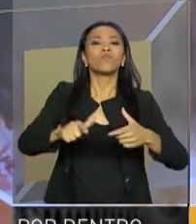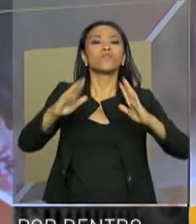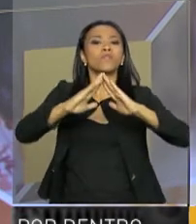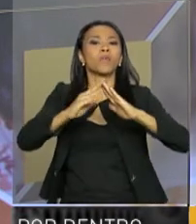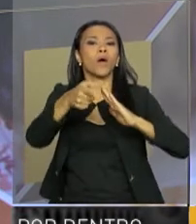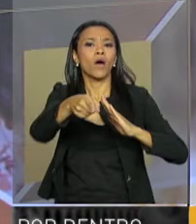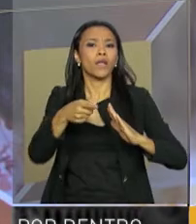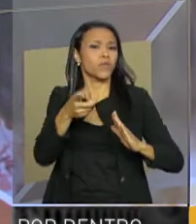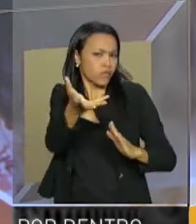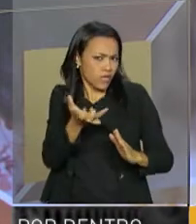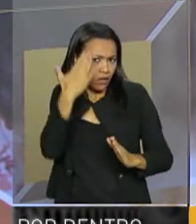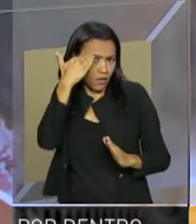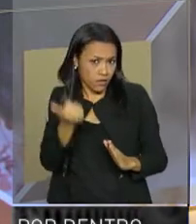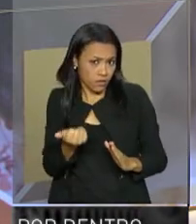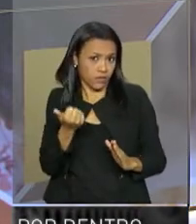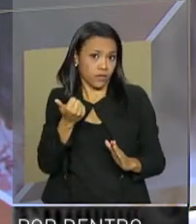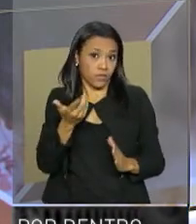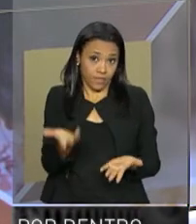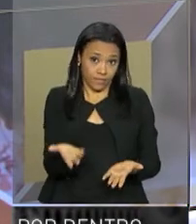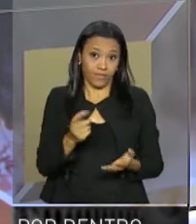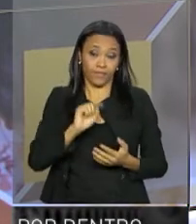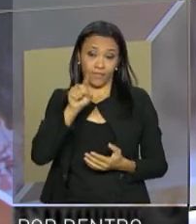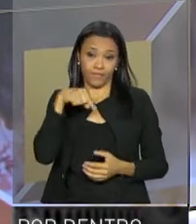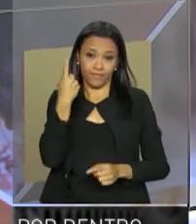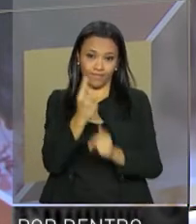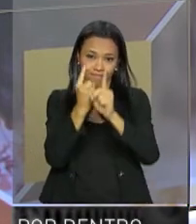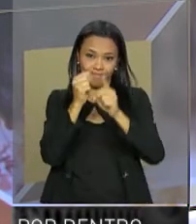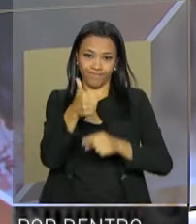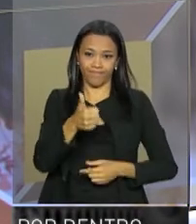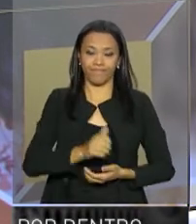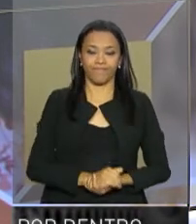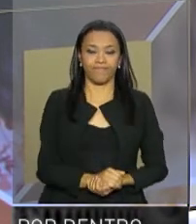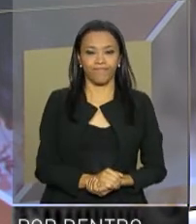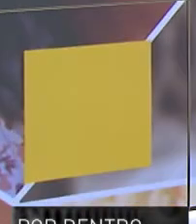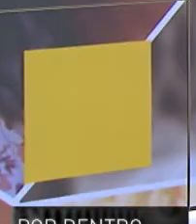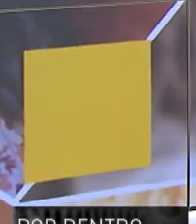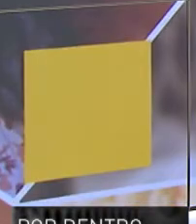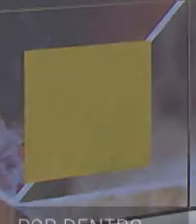onde você mora e o que você gostaria de saber. Até a próxima!